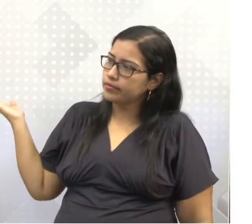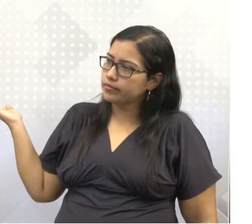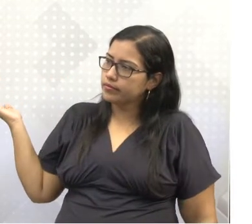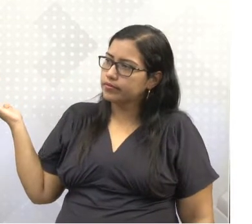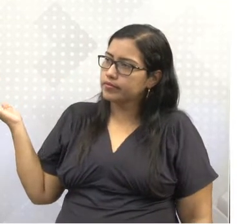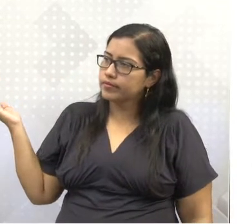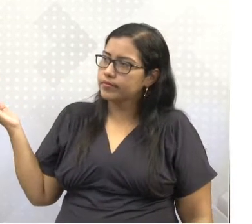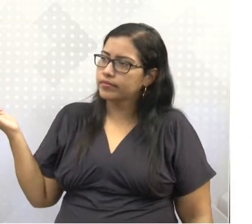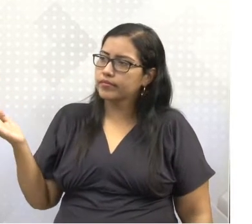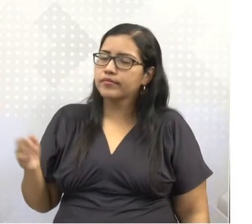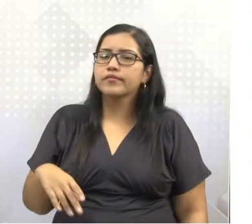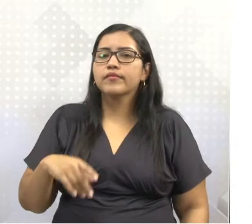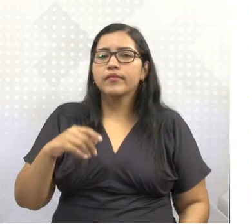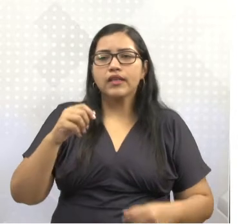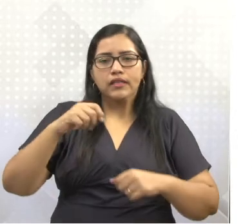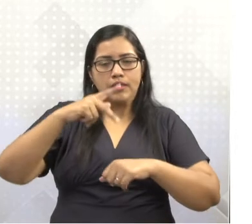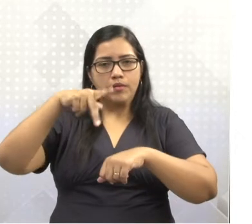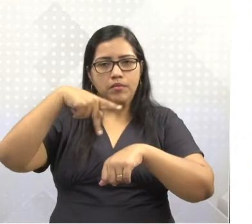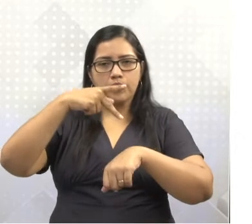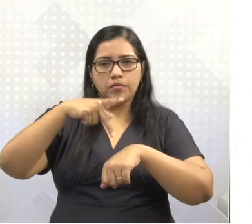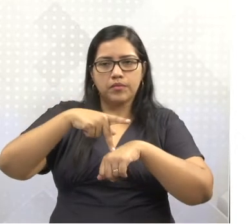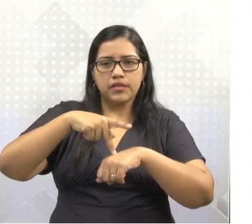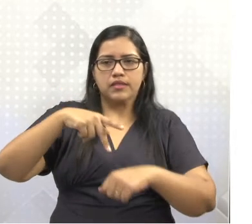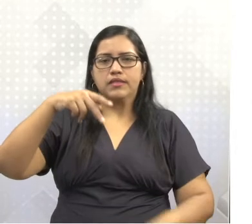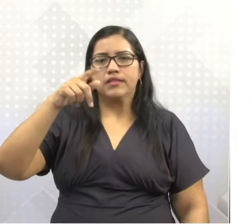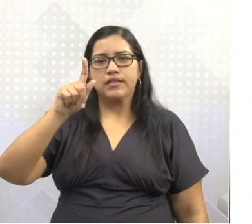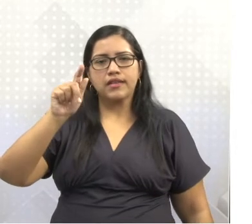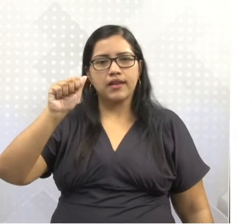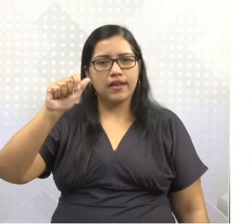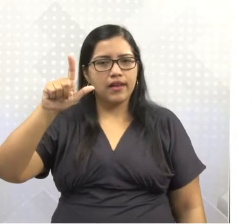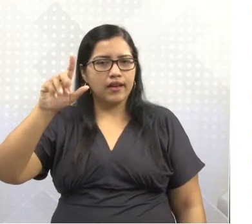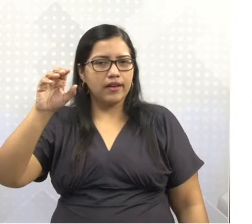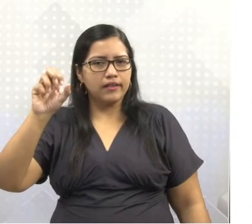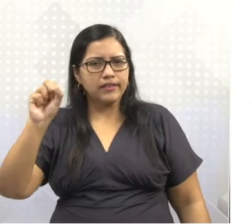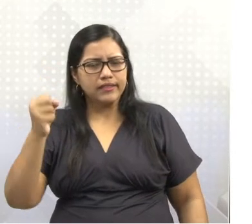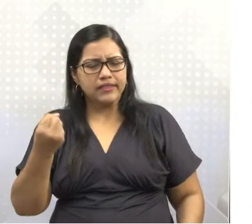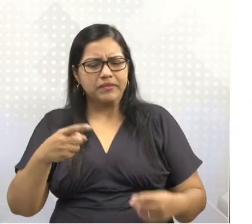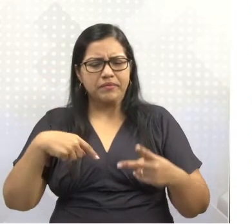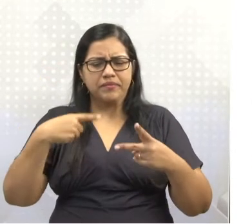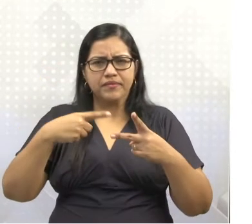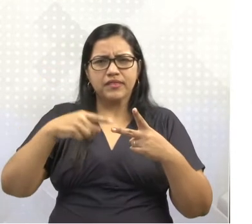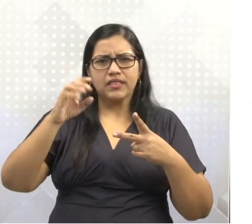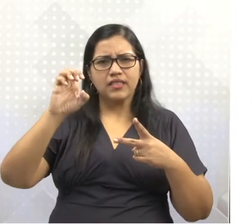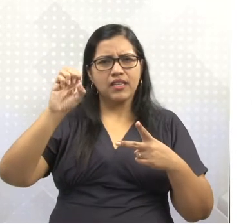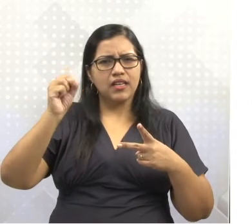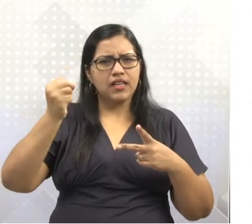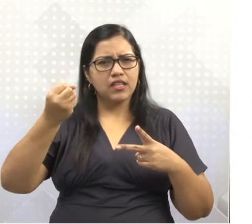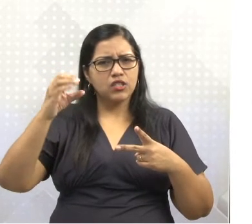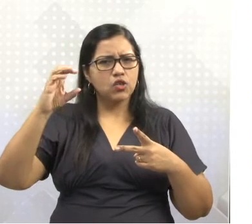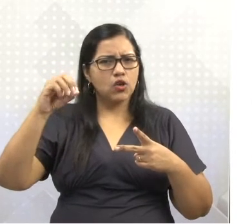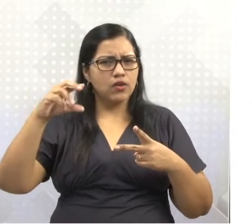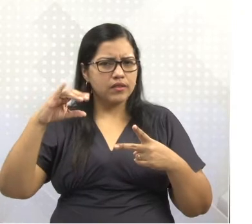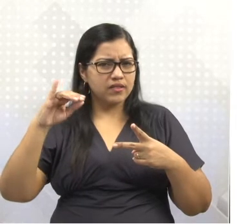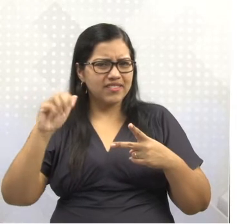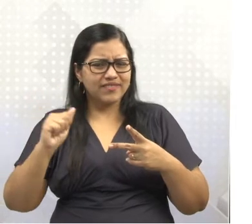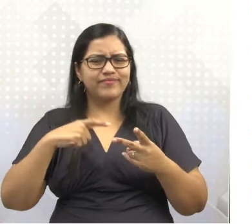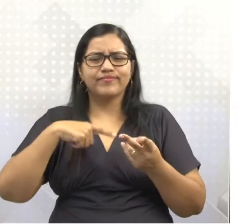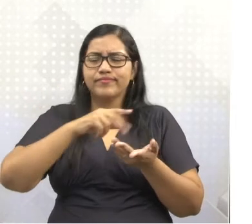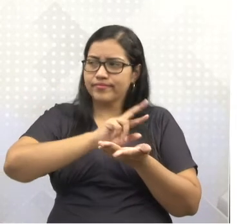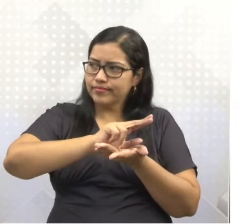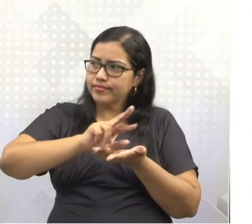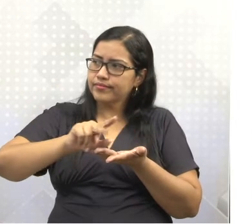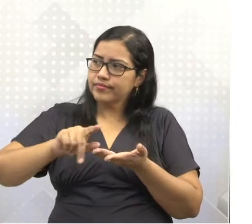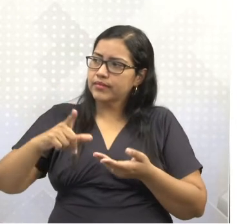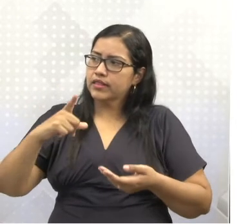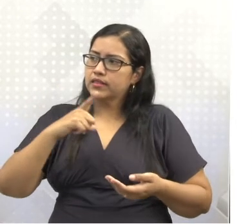Irlanda do Norte, país de Gales, a Escócia, entre outros países. Então, nós temos